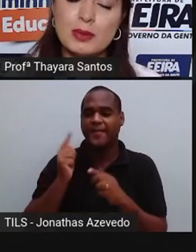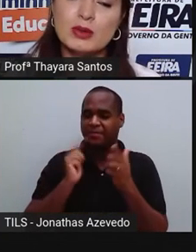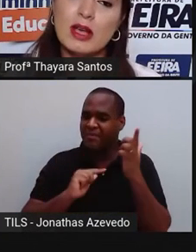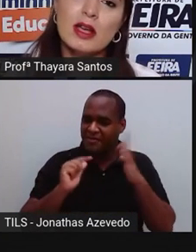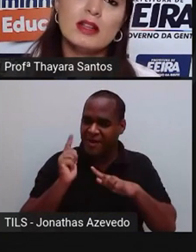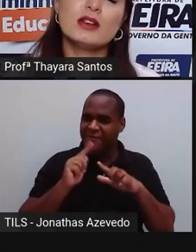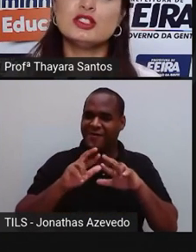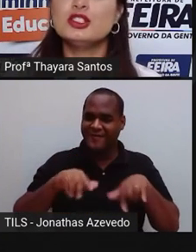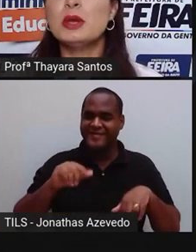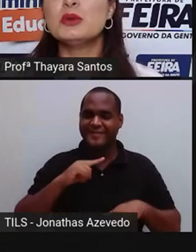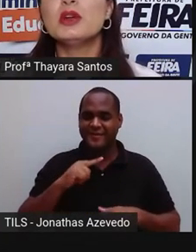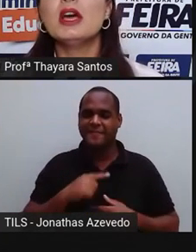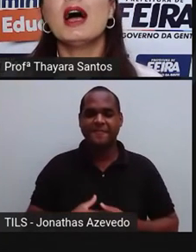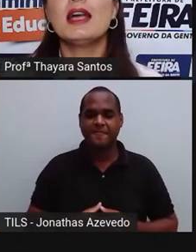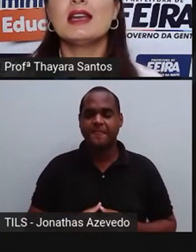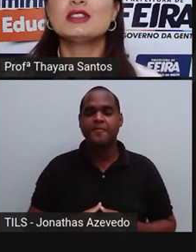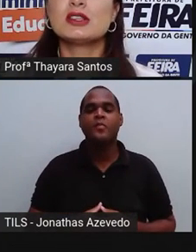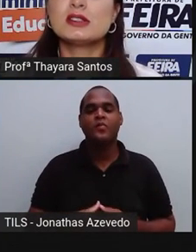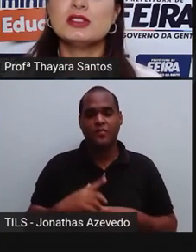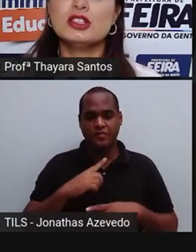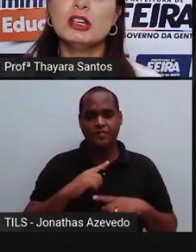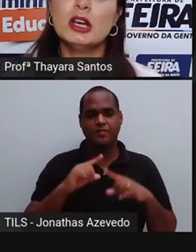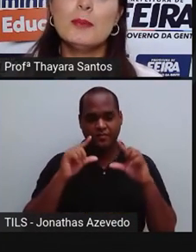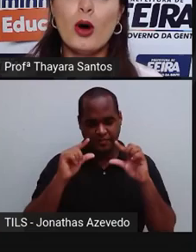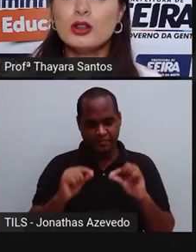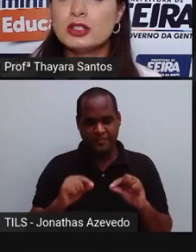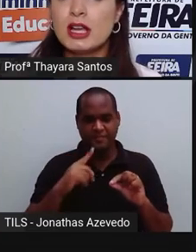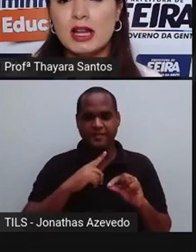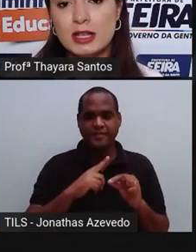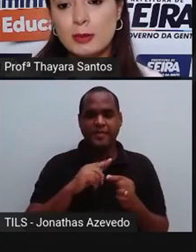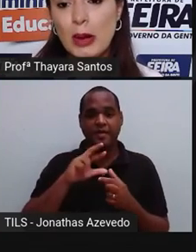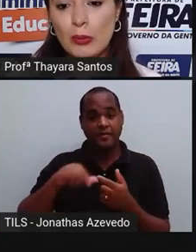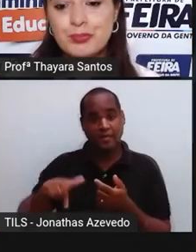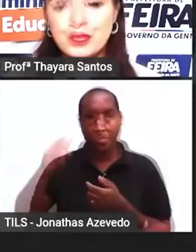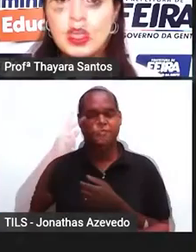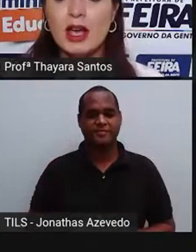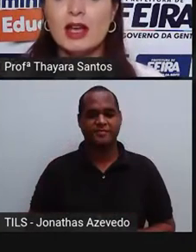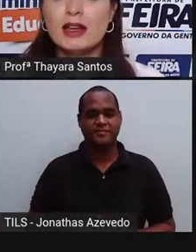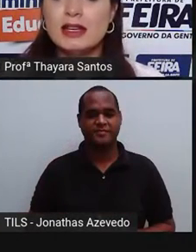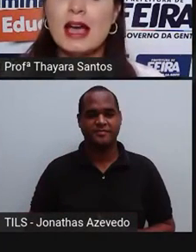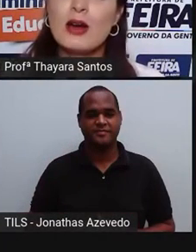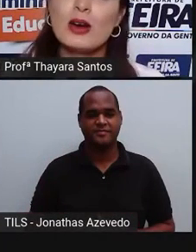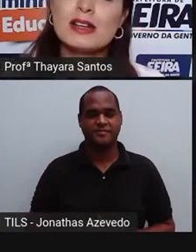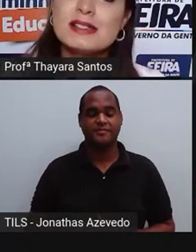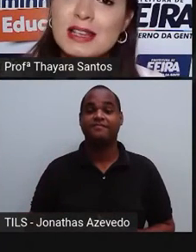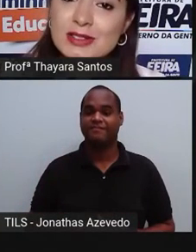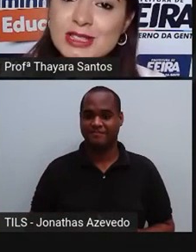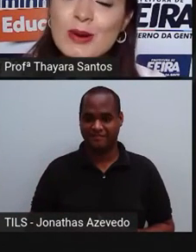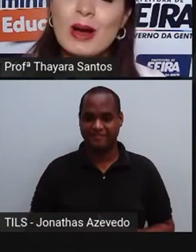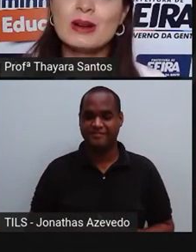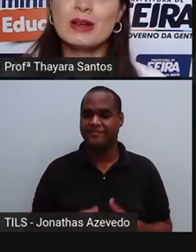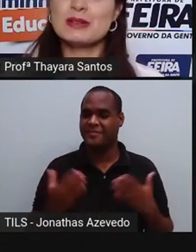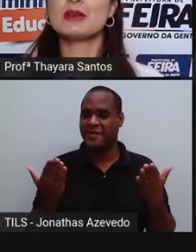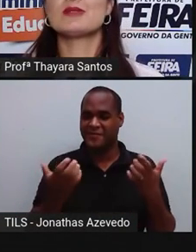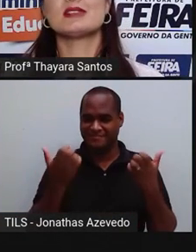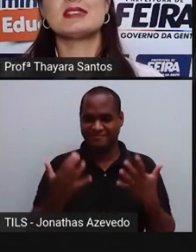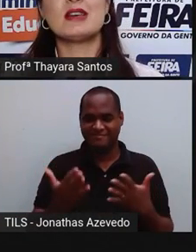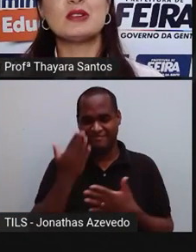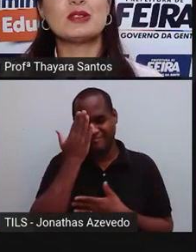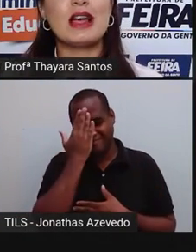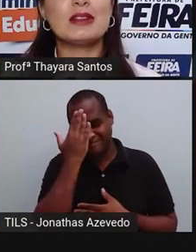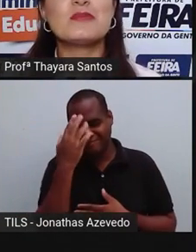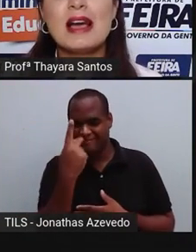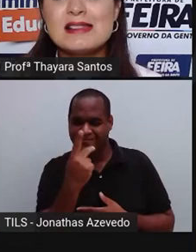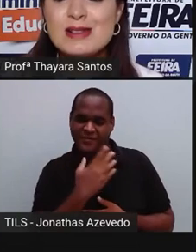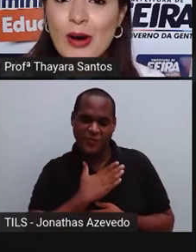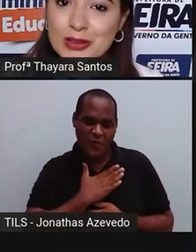por exemplo. Então a gente diminui aí as chances de morte daquele animal. Agora sim, chegou a hora que eu sei que vocês aí